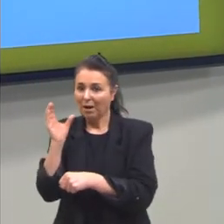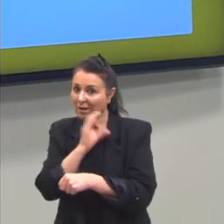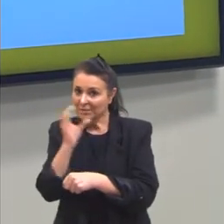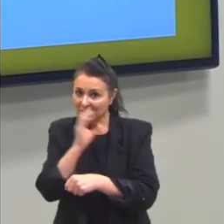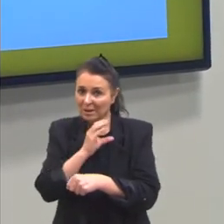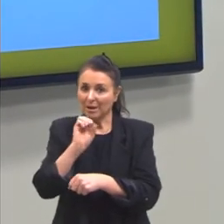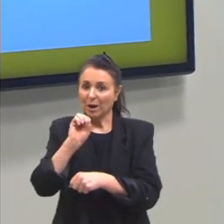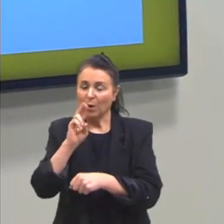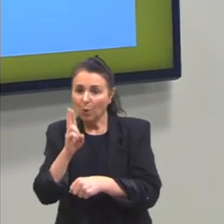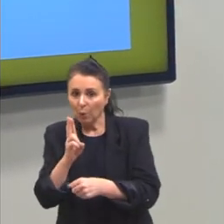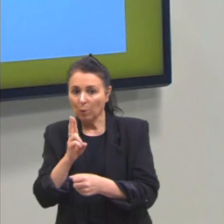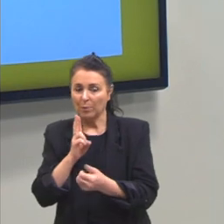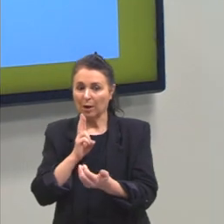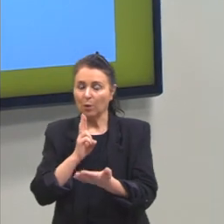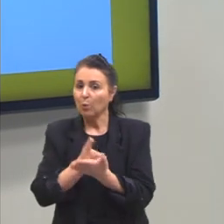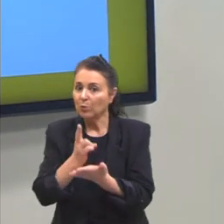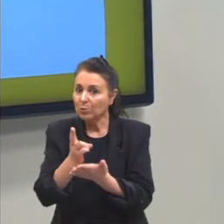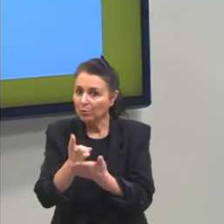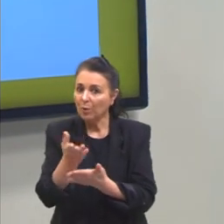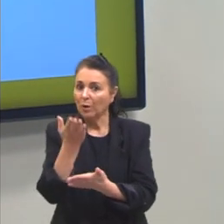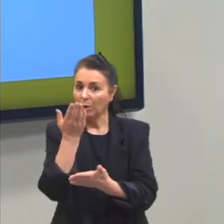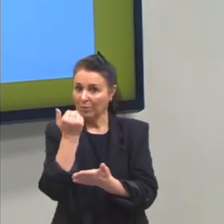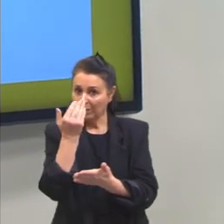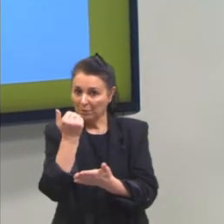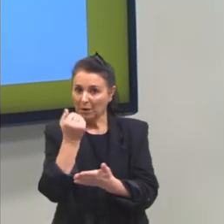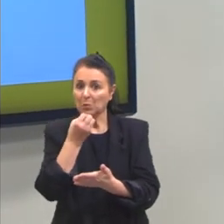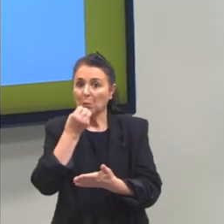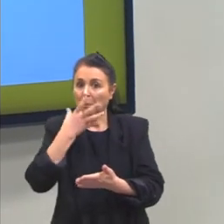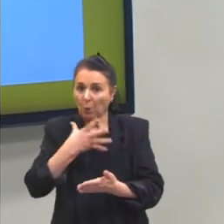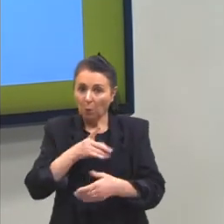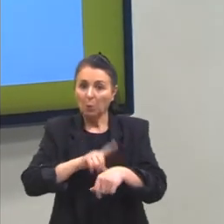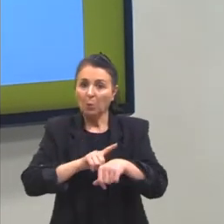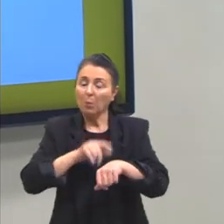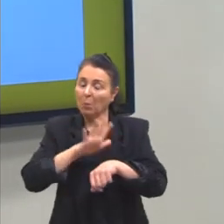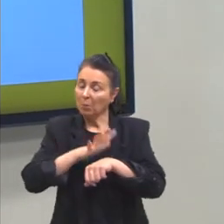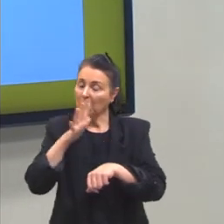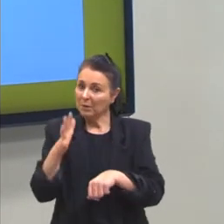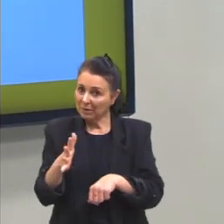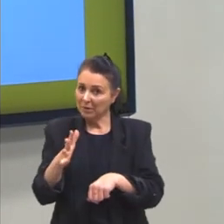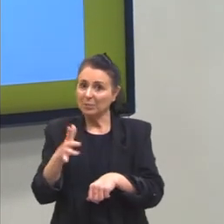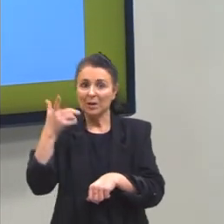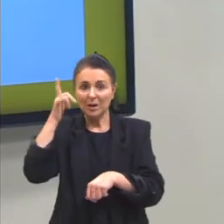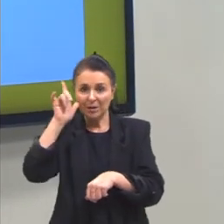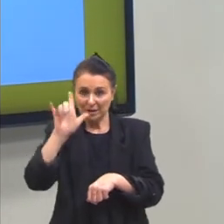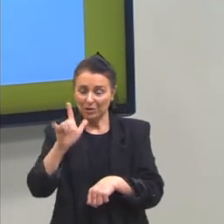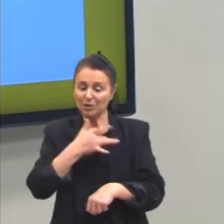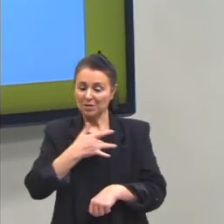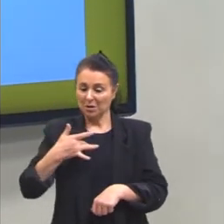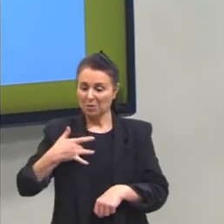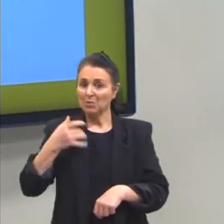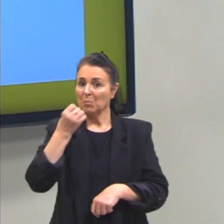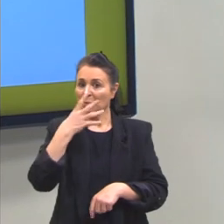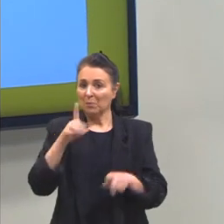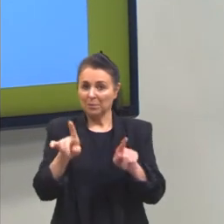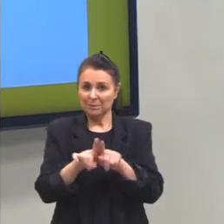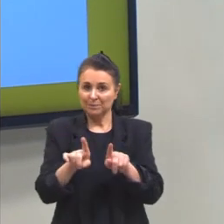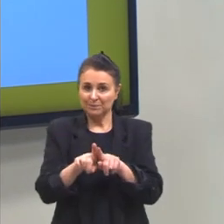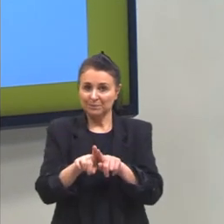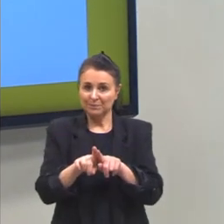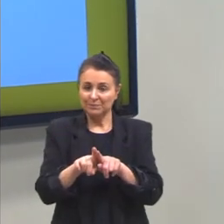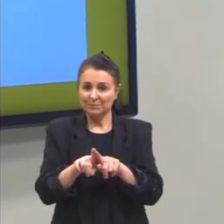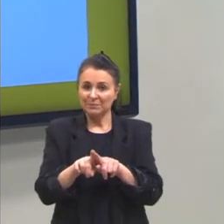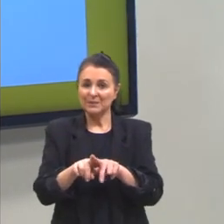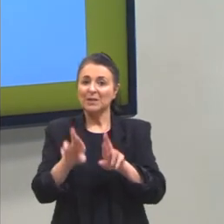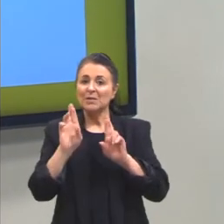manter os nossos alimentos intactos durante mais tempo e garantir a nossa saúde. E